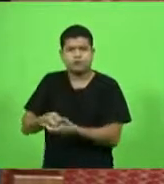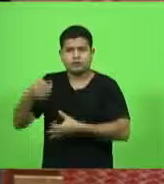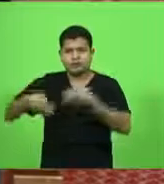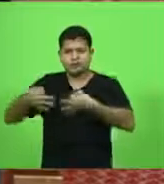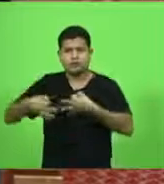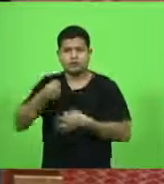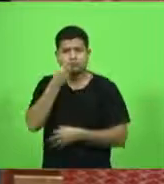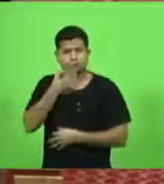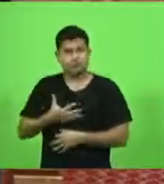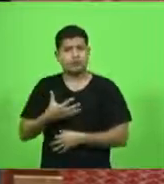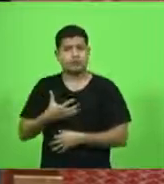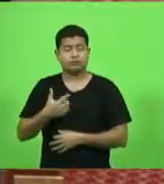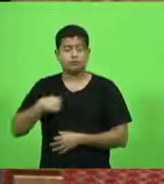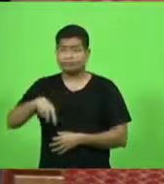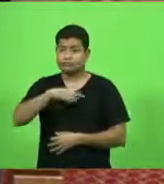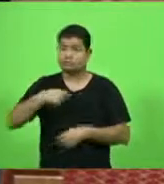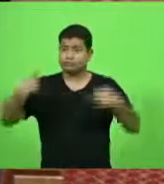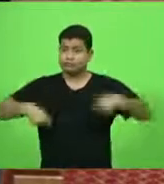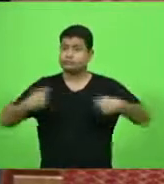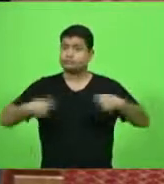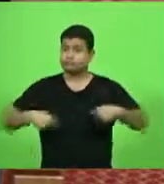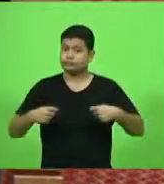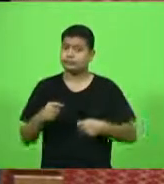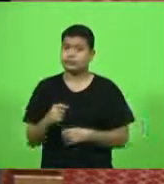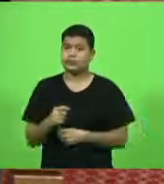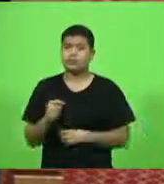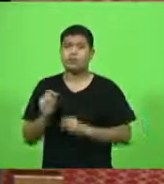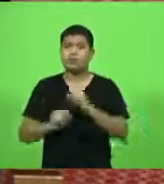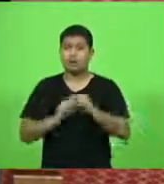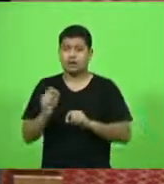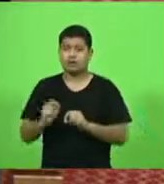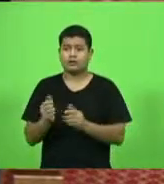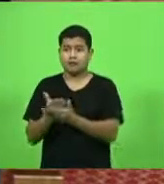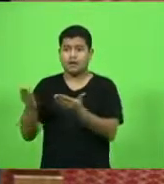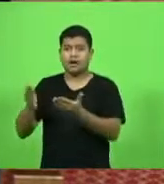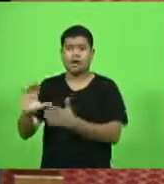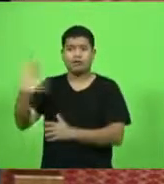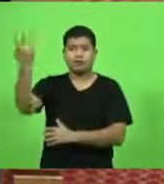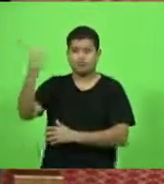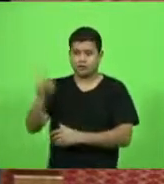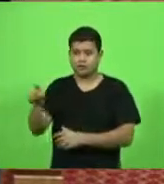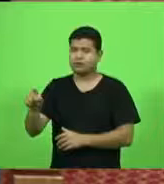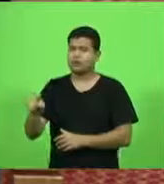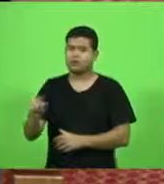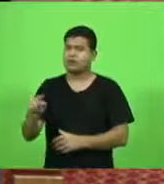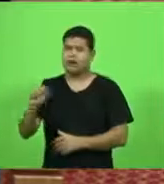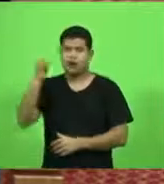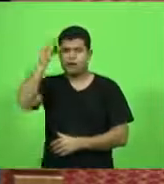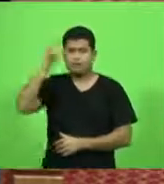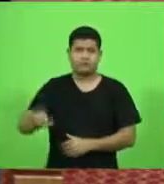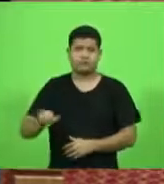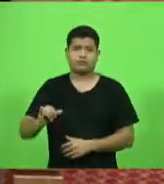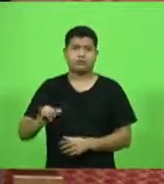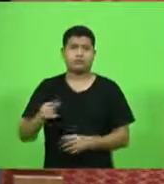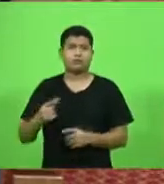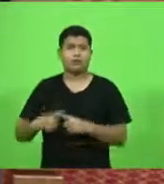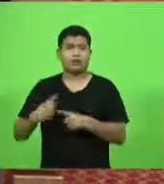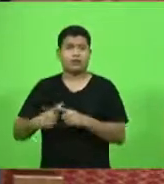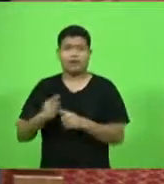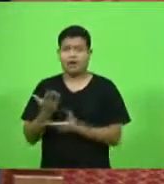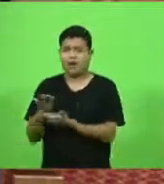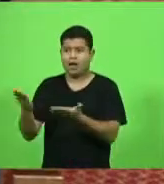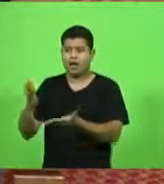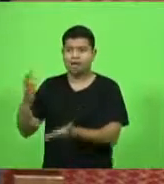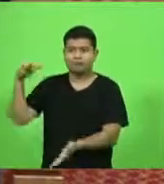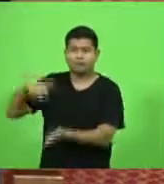precisamos sim que essa situação seja contornada. A impunidade é o maior incentivo ainda